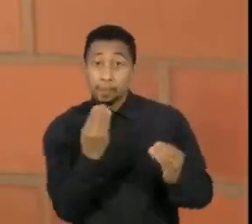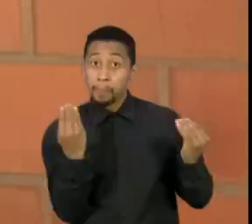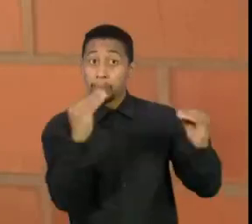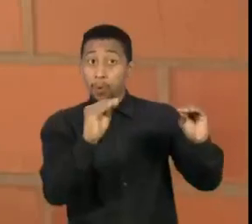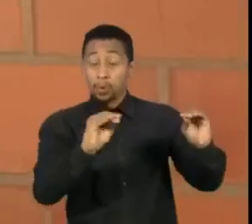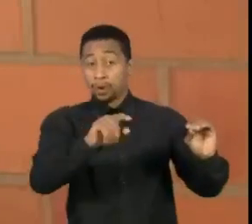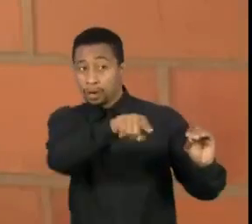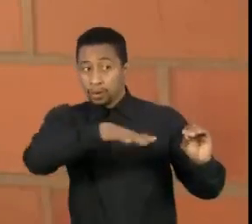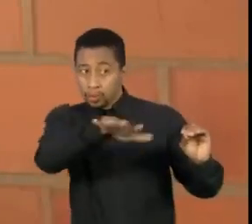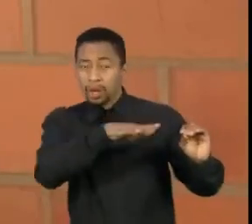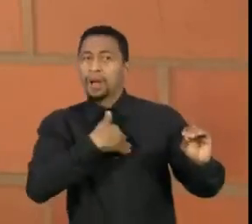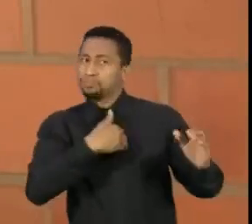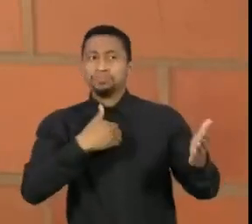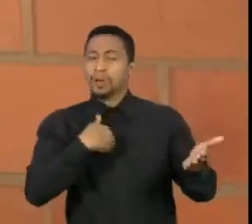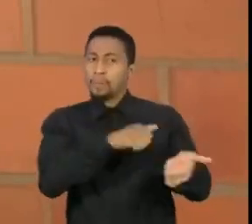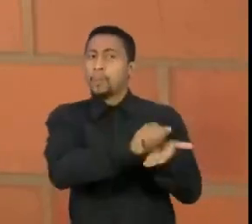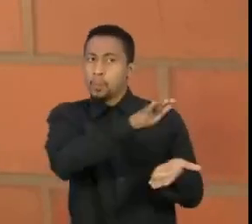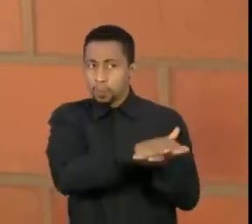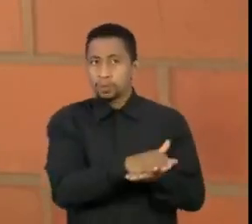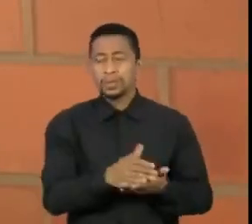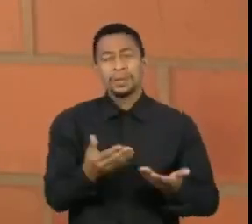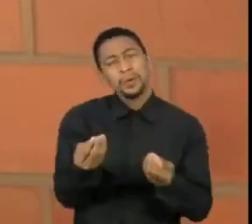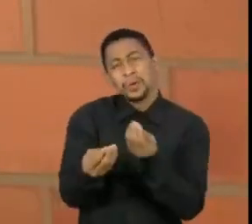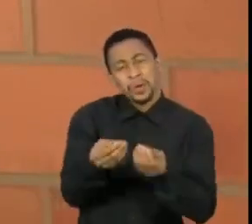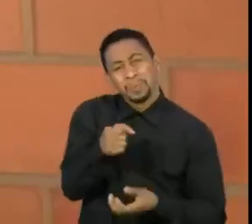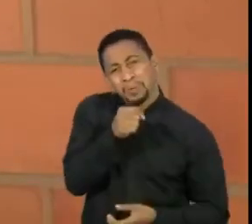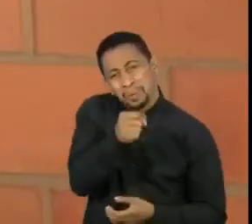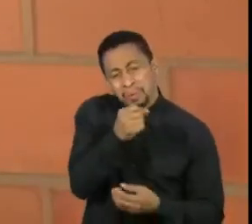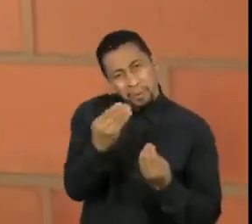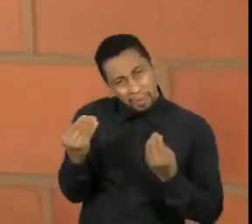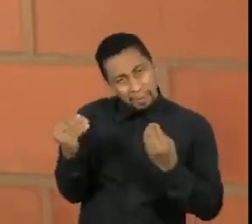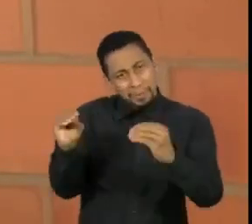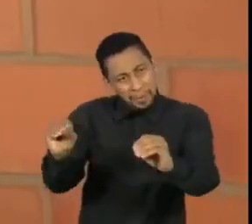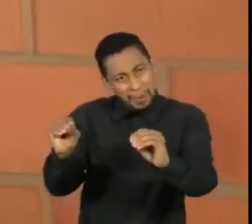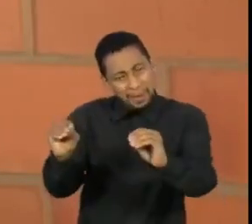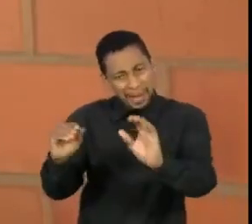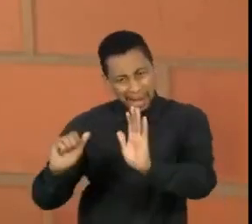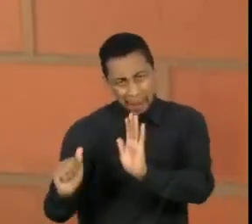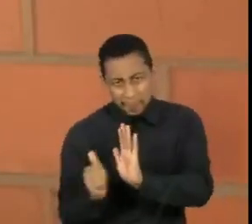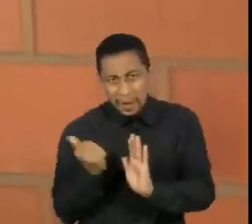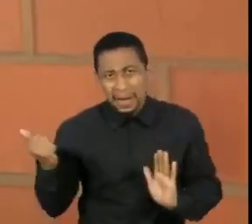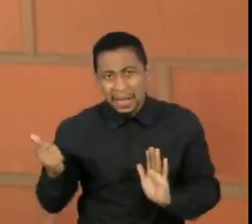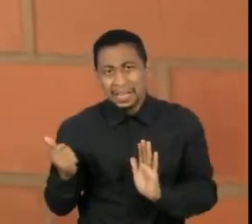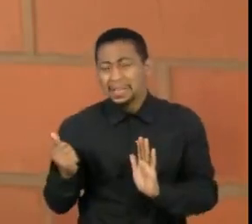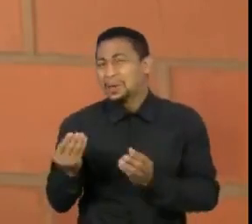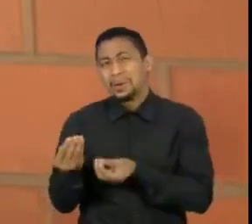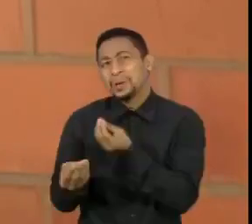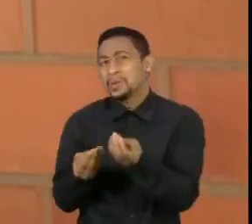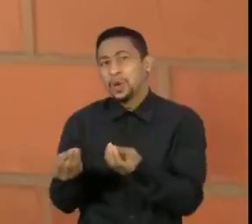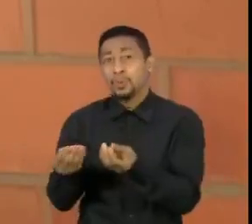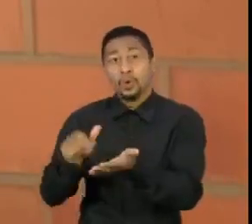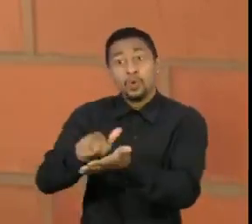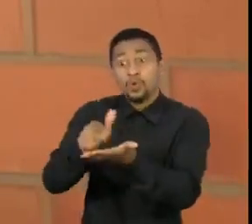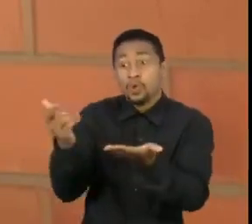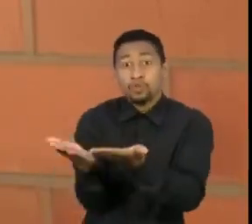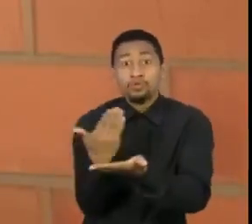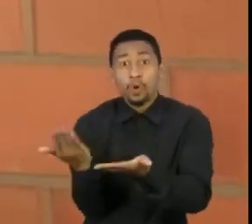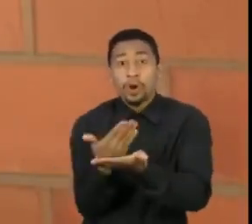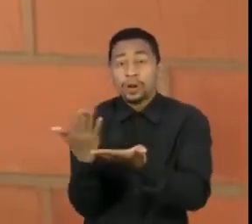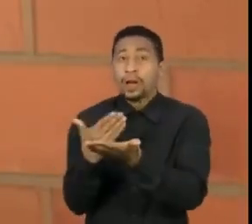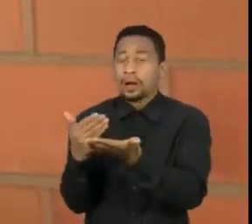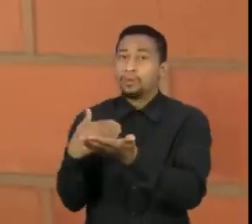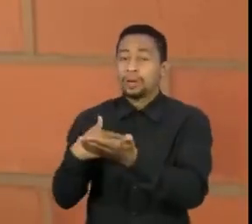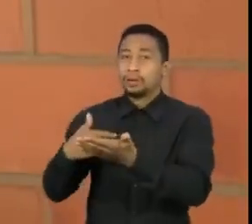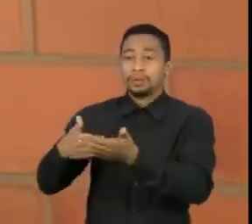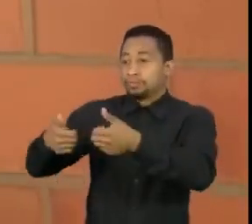matéria jornalística do ar num determinado sítio eletrônico corresponde a recolher os jornais nas bancas ou impedir